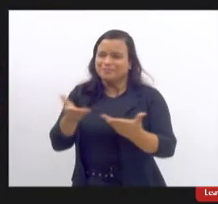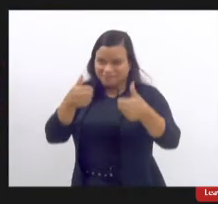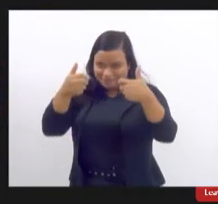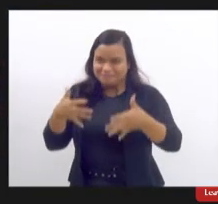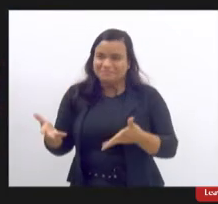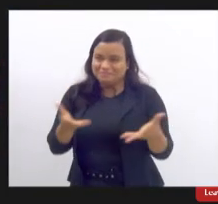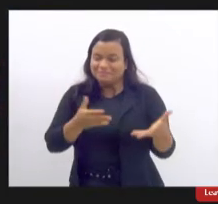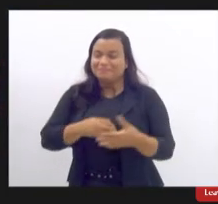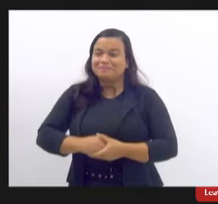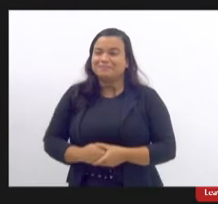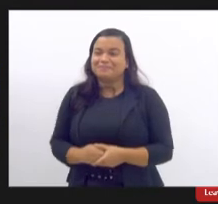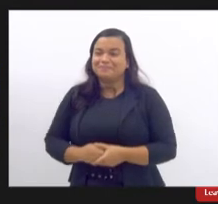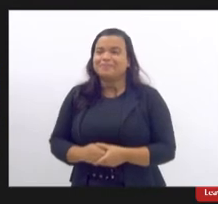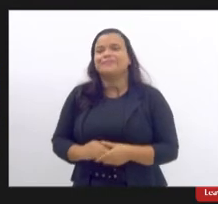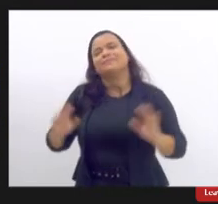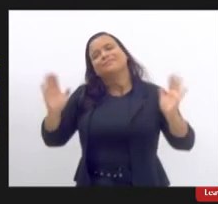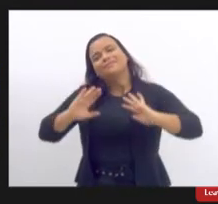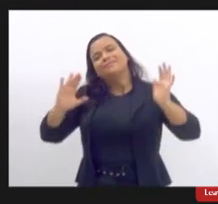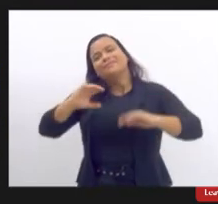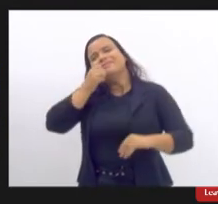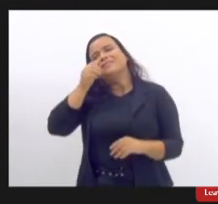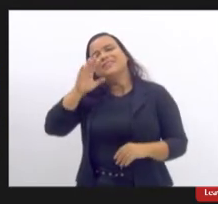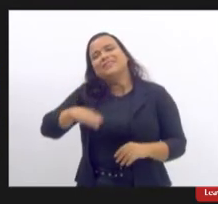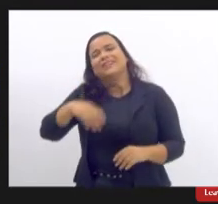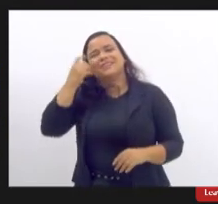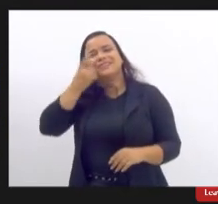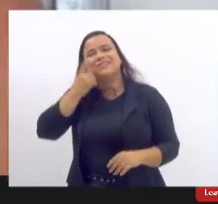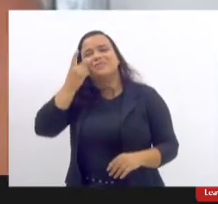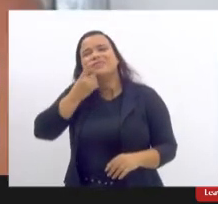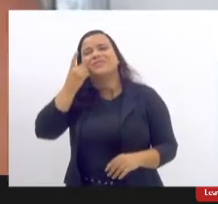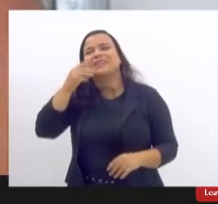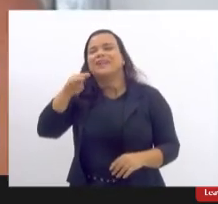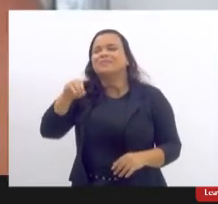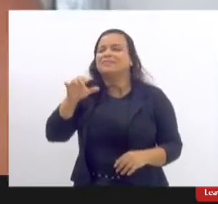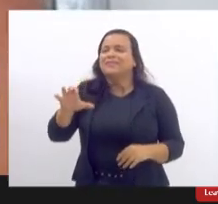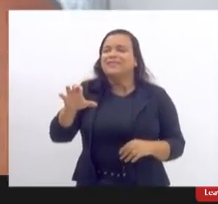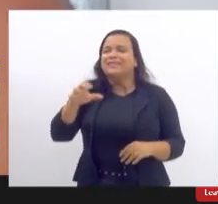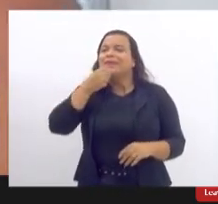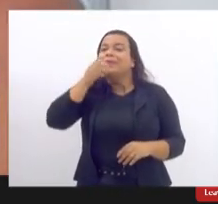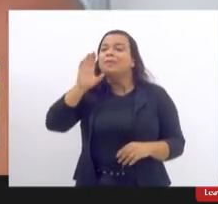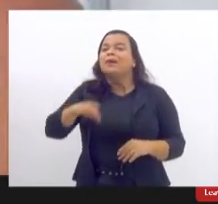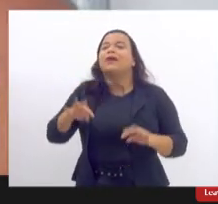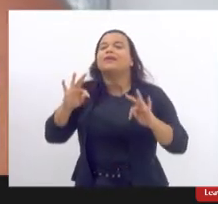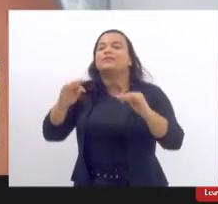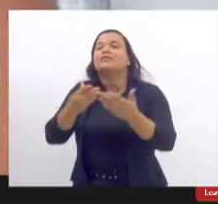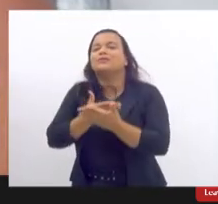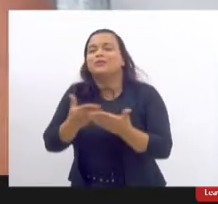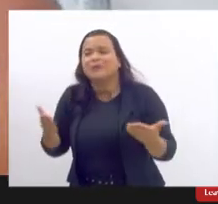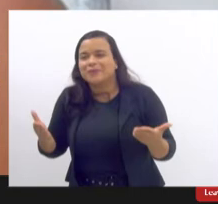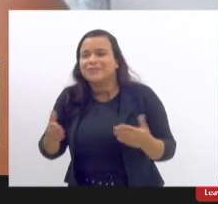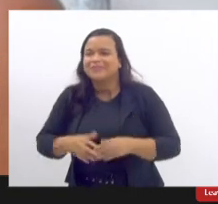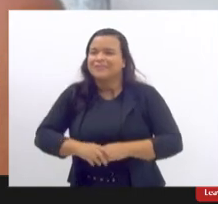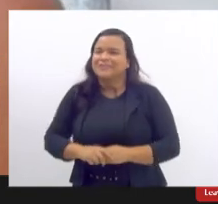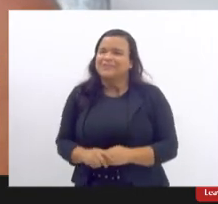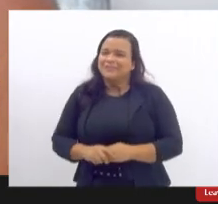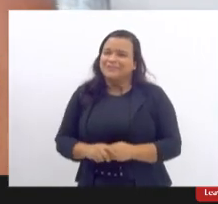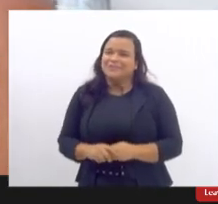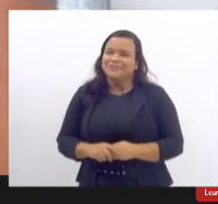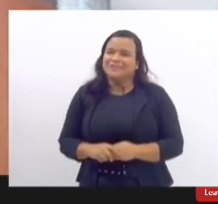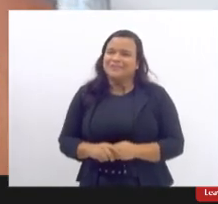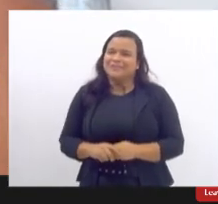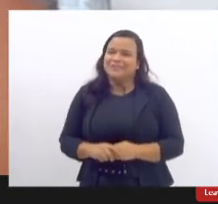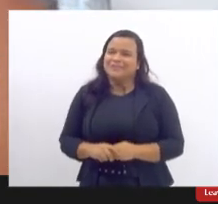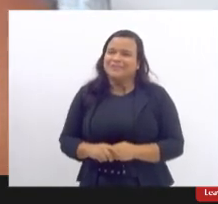boa tarde deputado Carlos Mink boa tarde a todas e todas na verdade